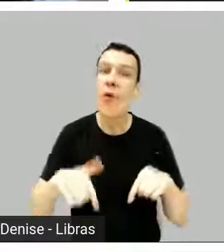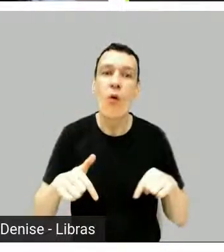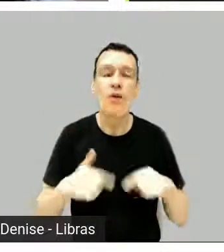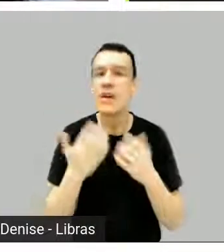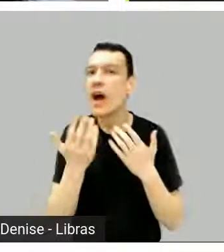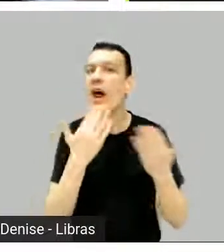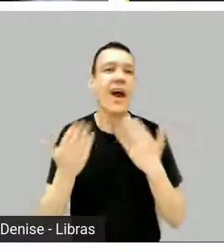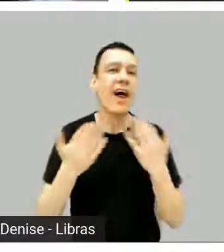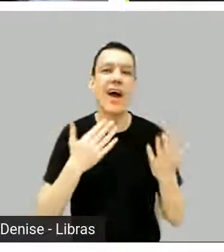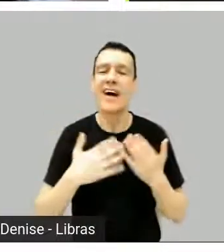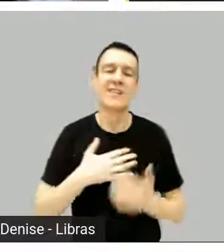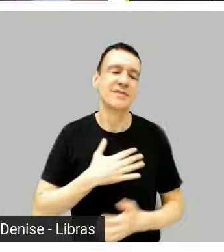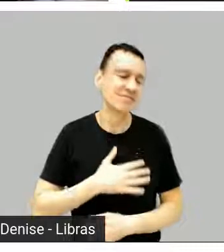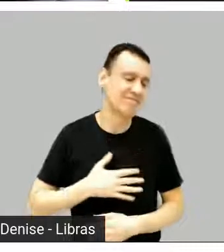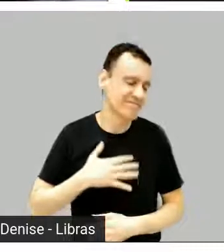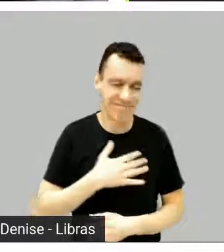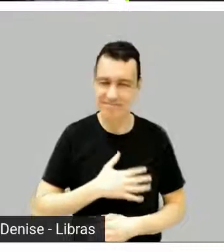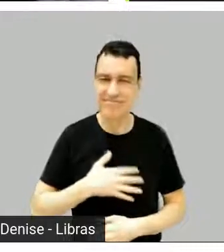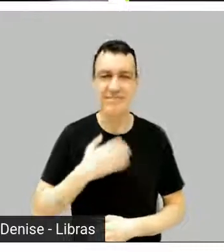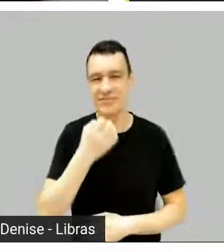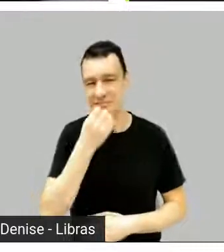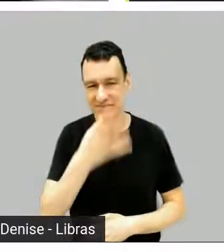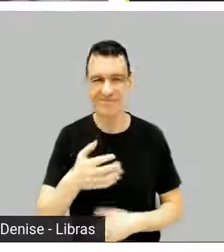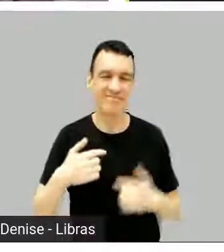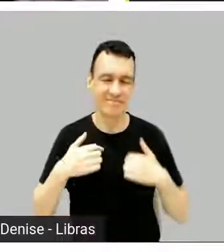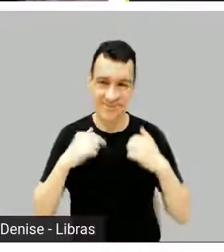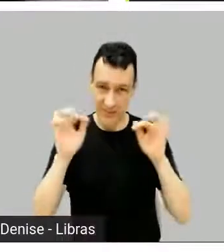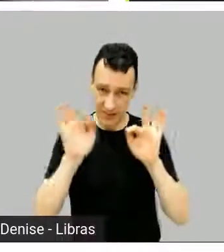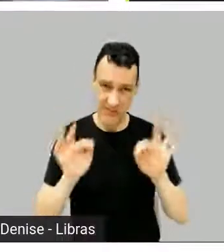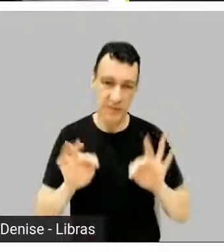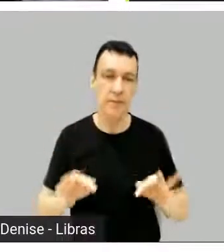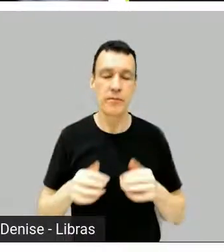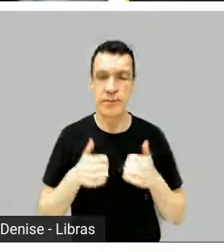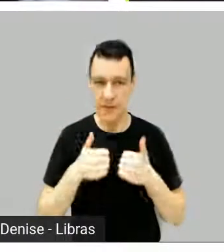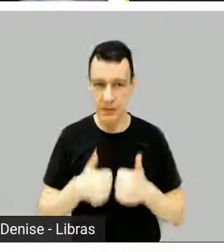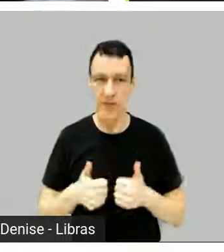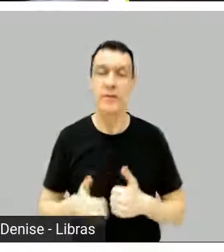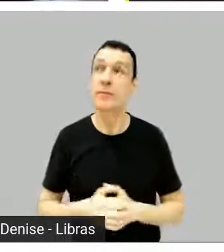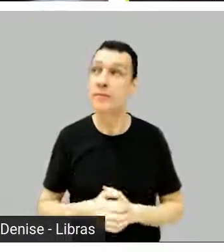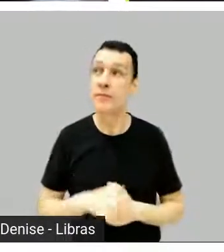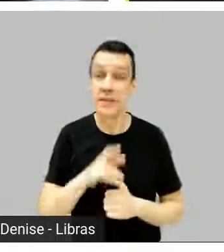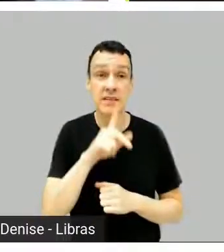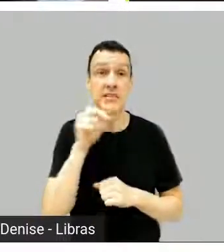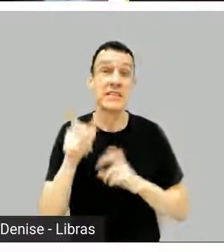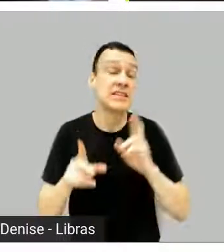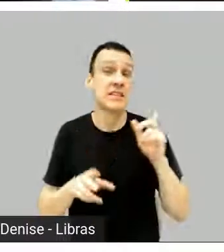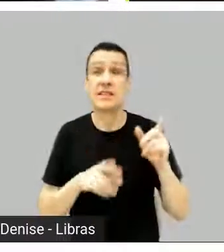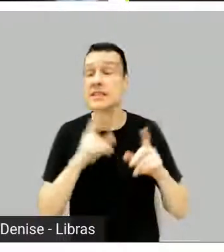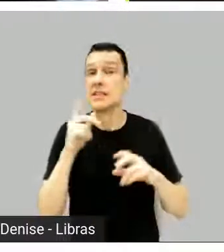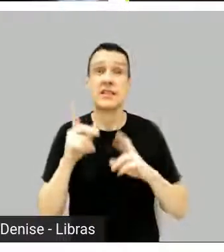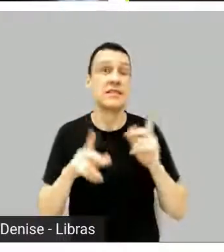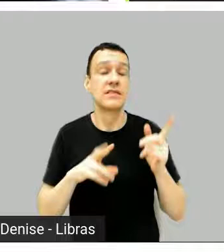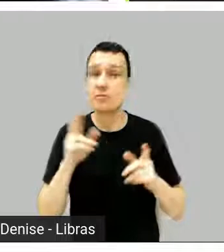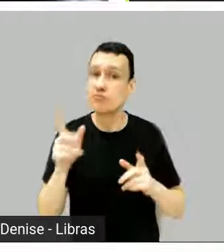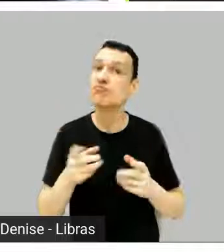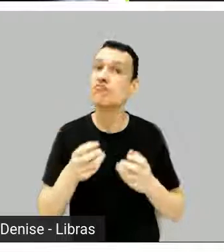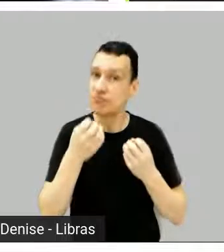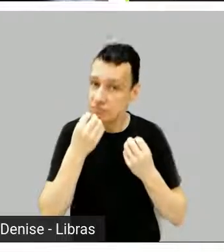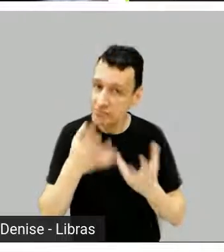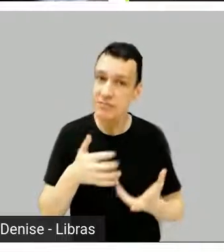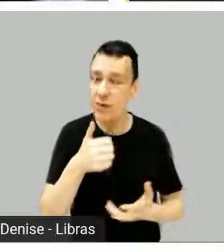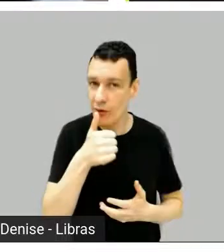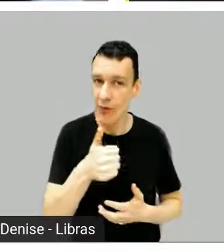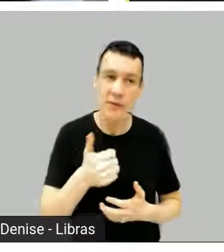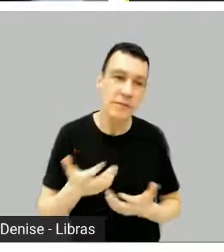bom, eu adorei também. Eu que agradeço, foi ótimo. sobre tanta coisa diferente, né? Consegui falar aí um pouquinho